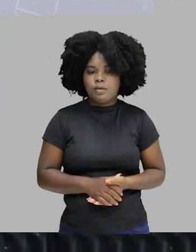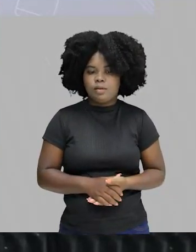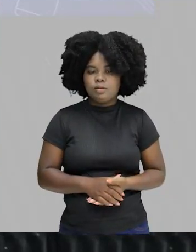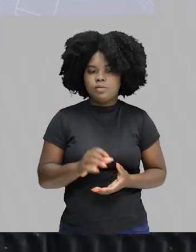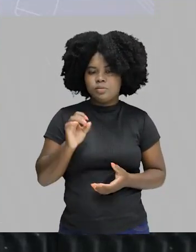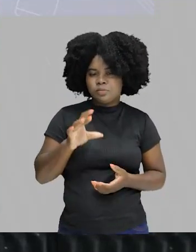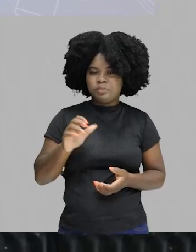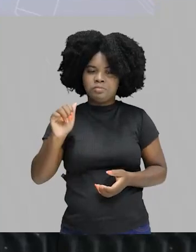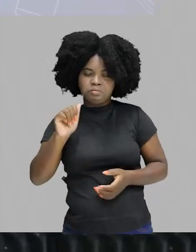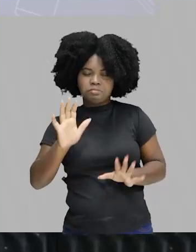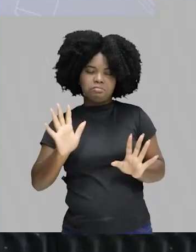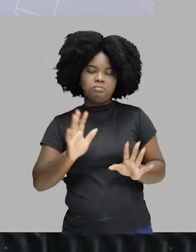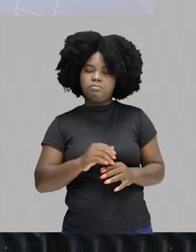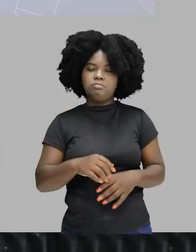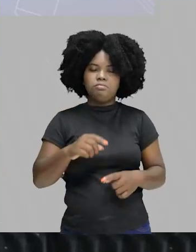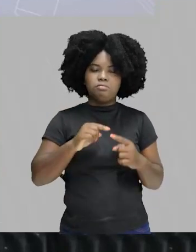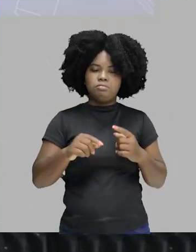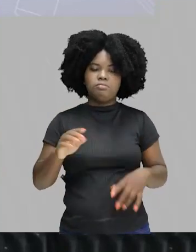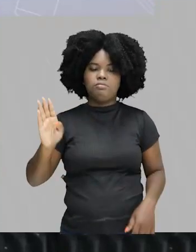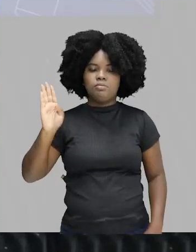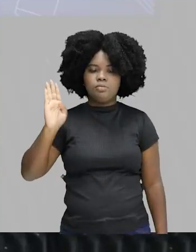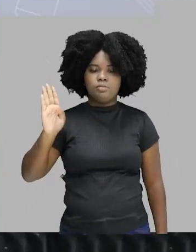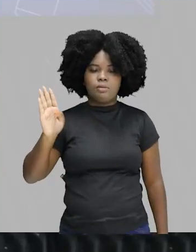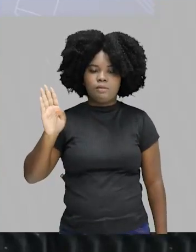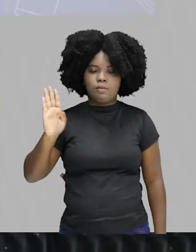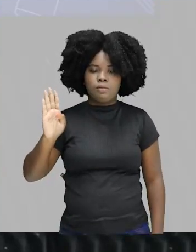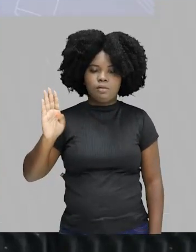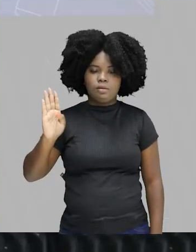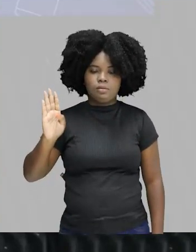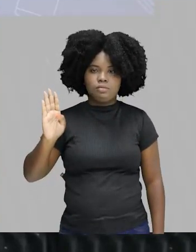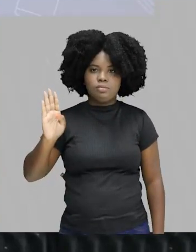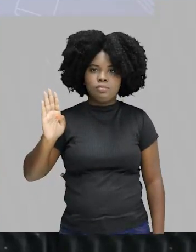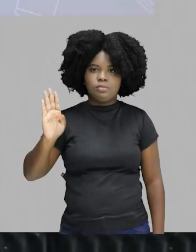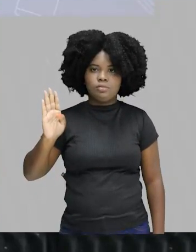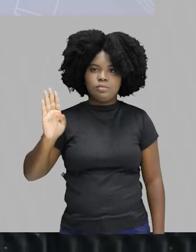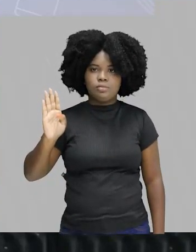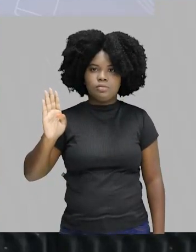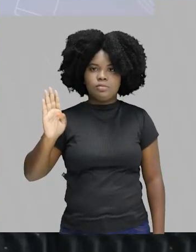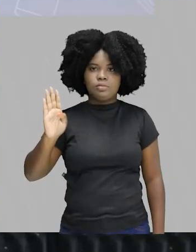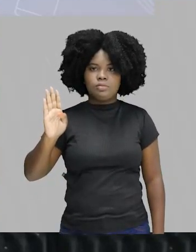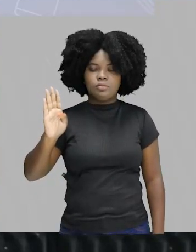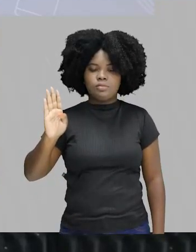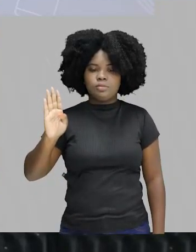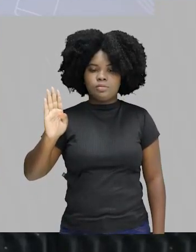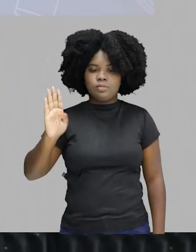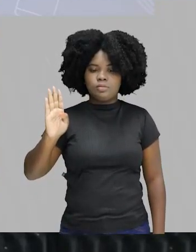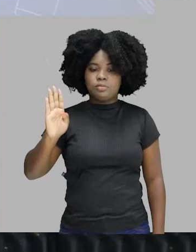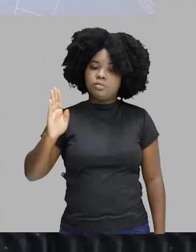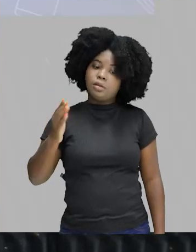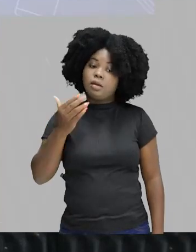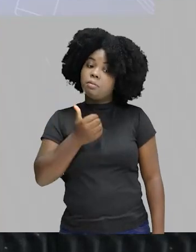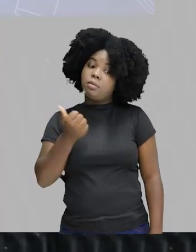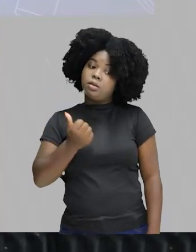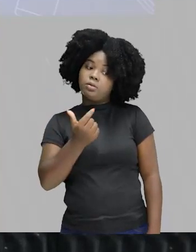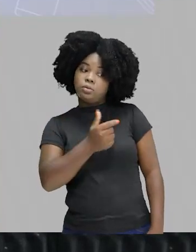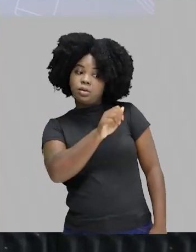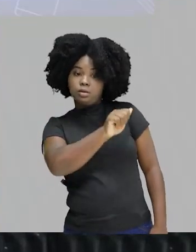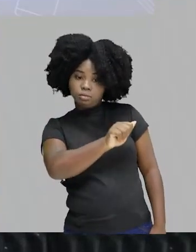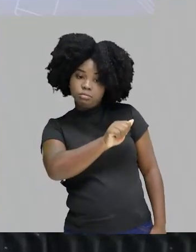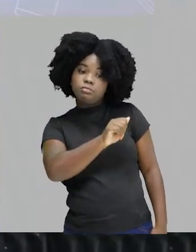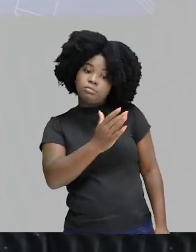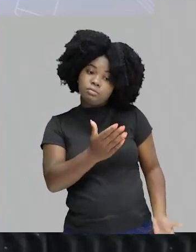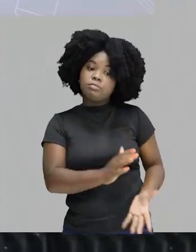somente esta maneira. Letra B, a conjunção entre direitos políticos, civis e sociais? Bom, melhor do que a letra A está.